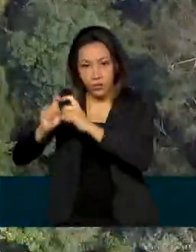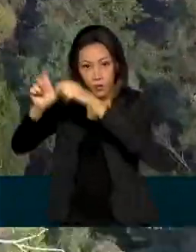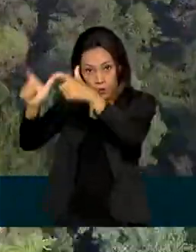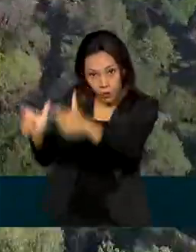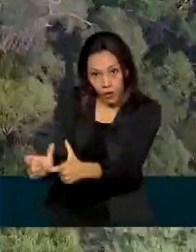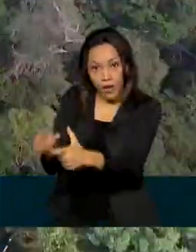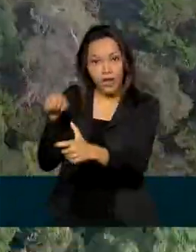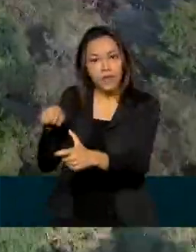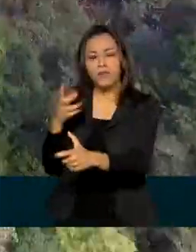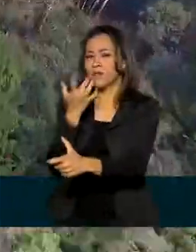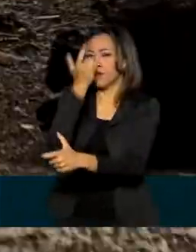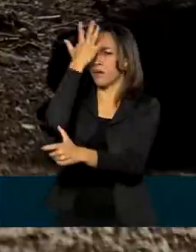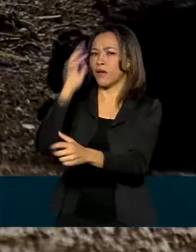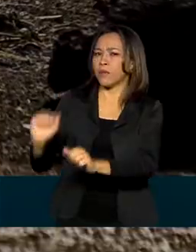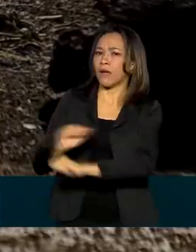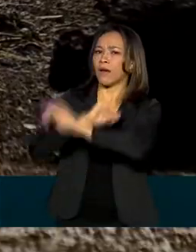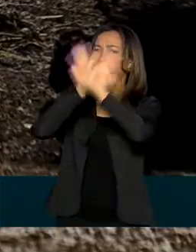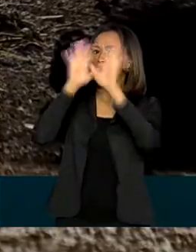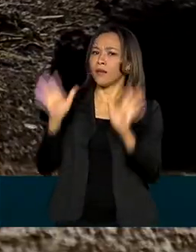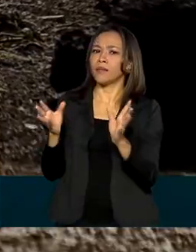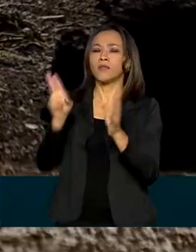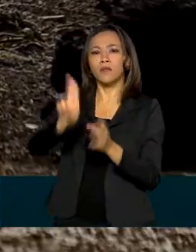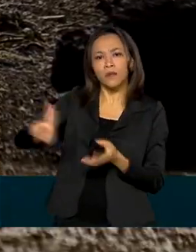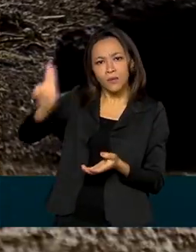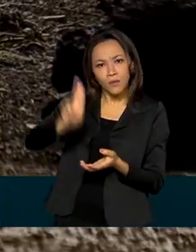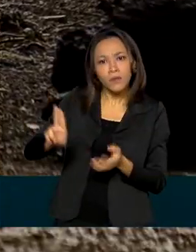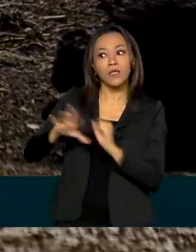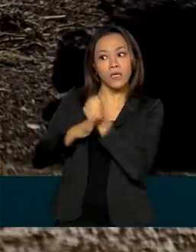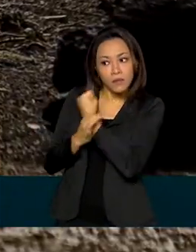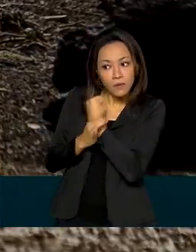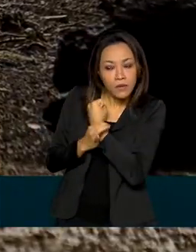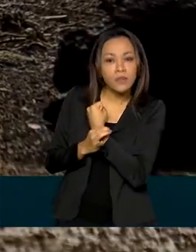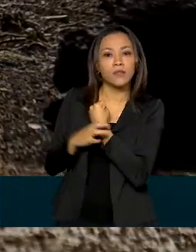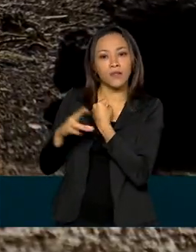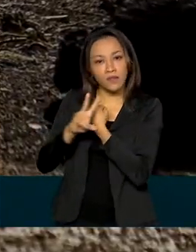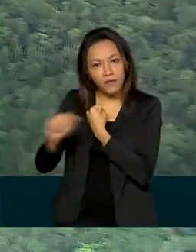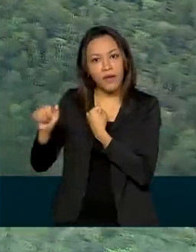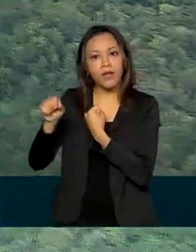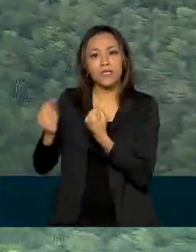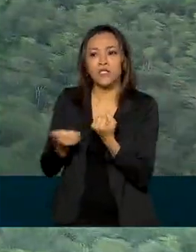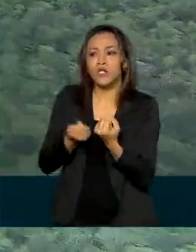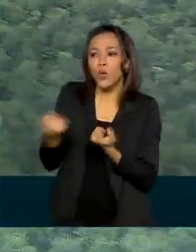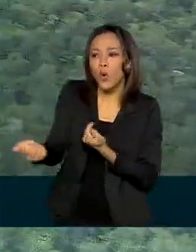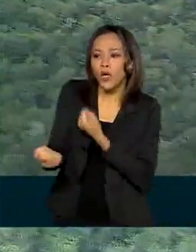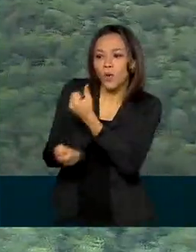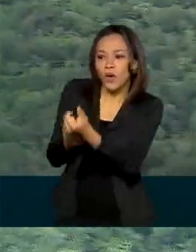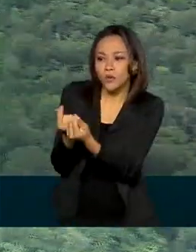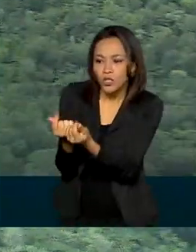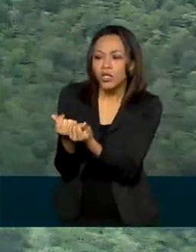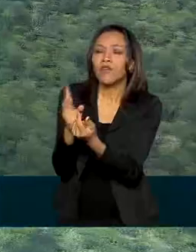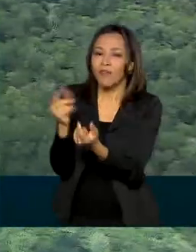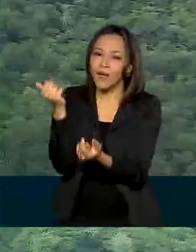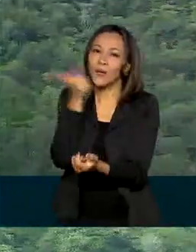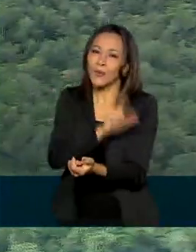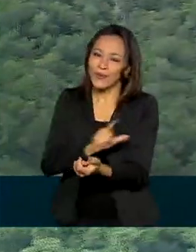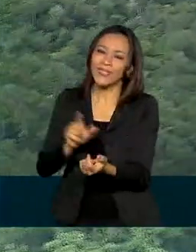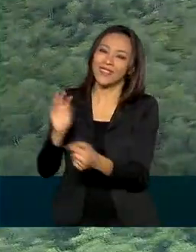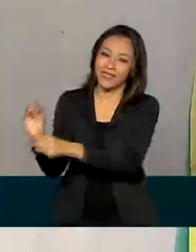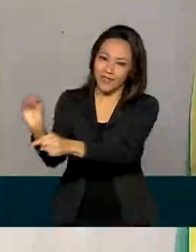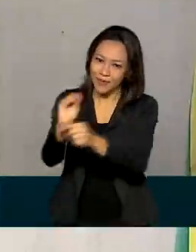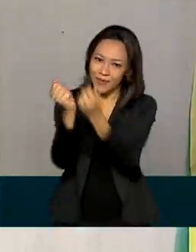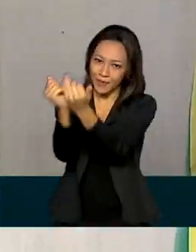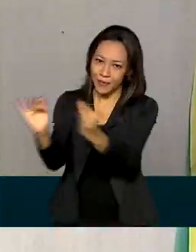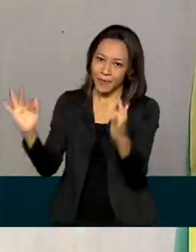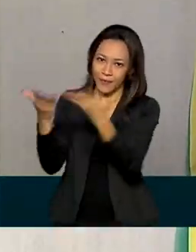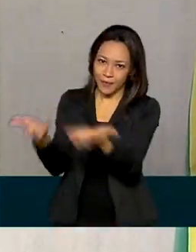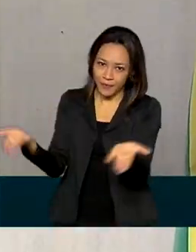possibilita maior transparência e a garantia de que os serviços e produtos doados chegarão ao território preservado.